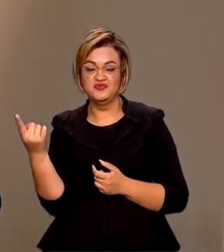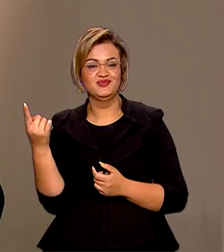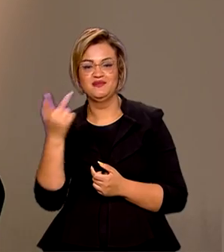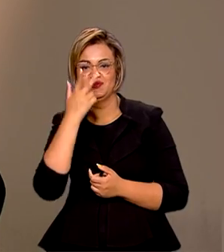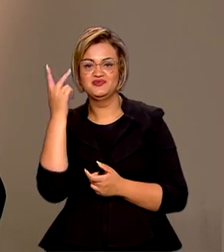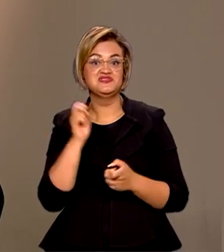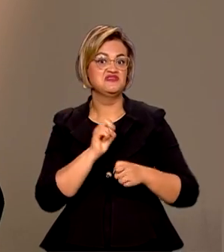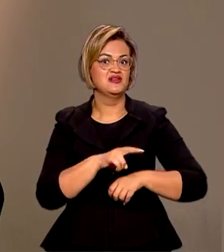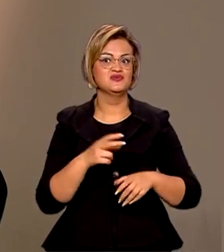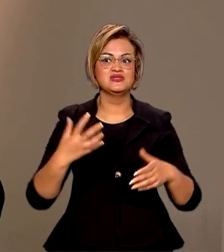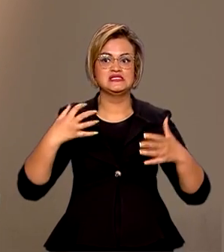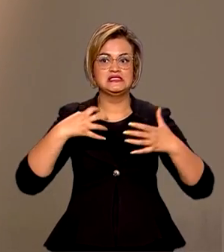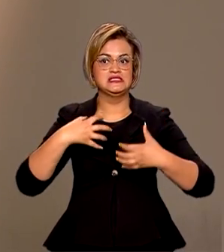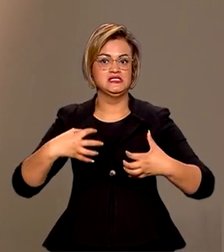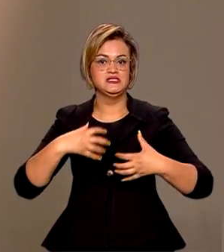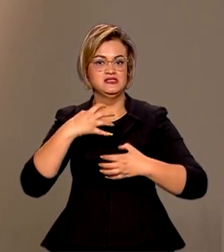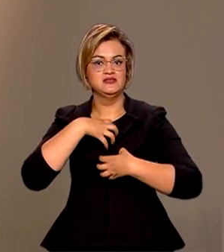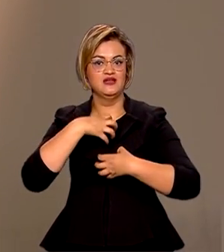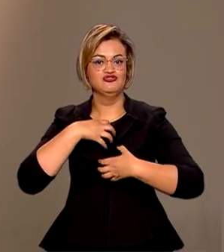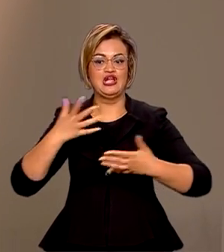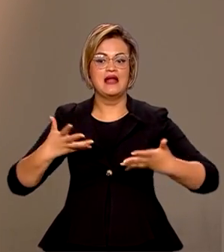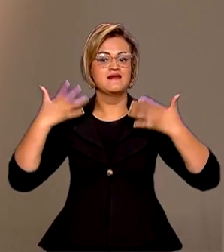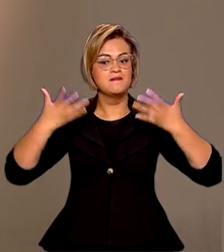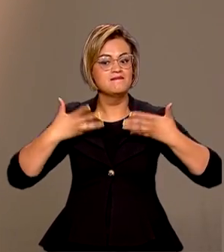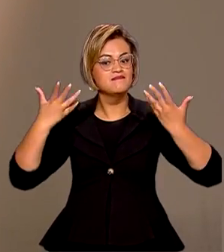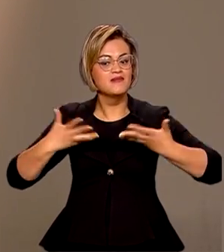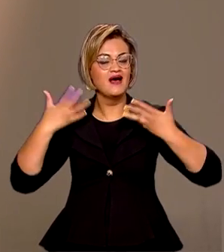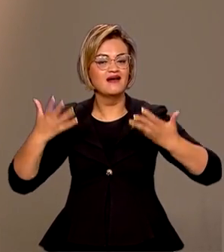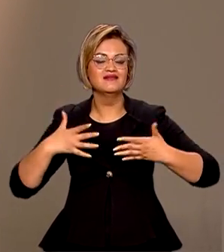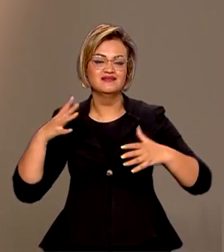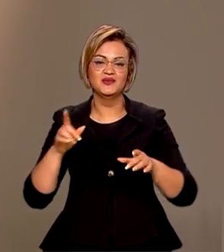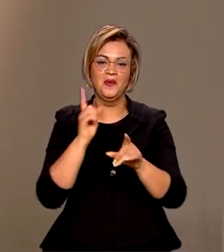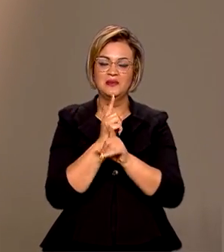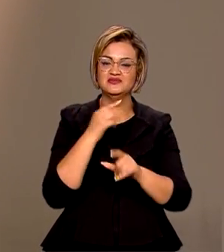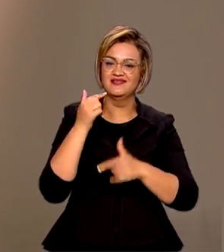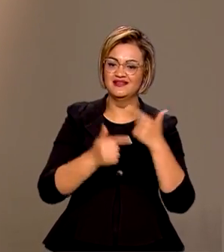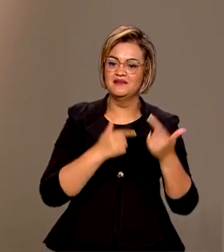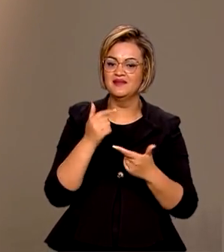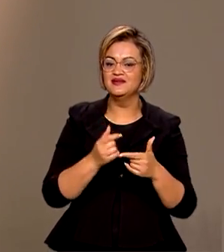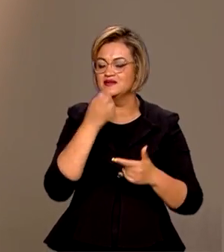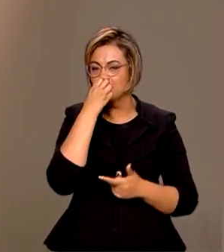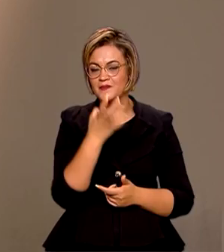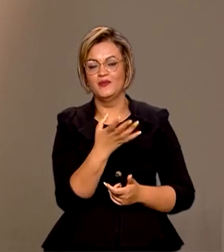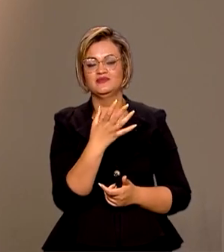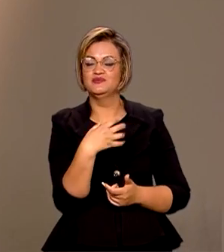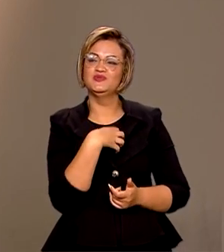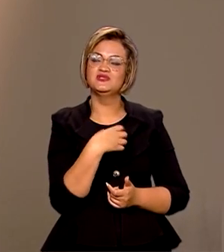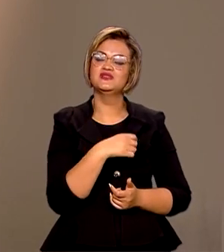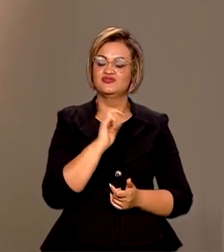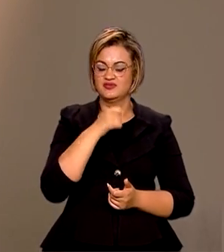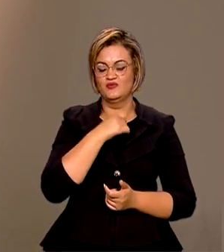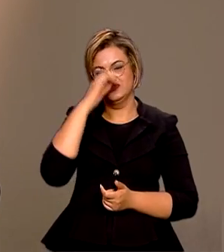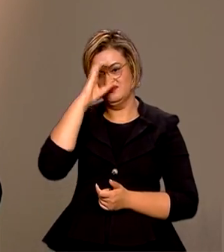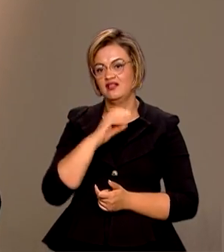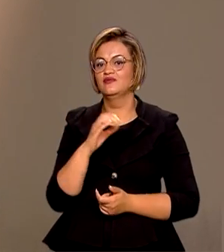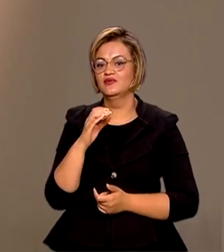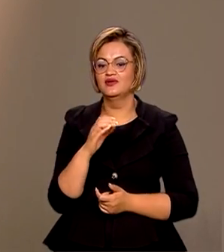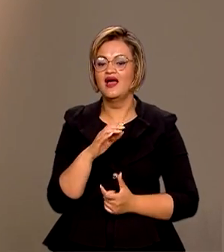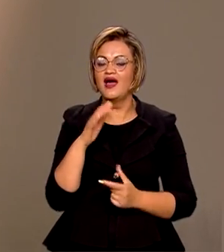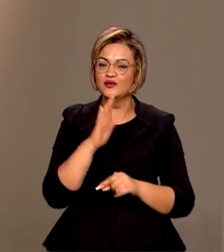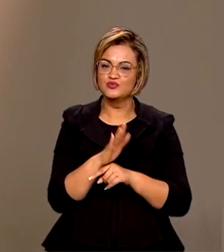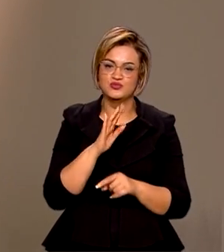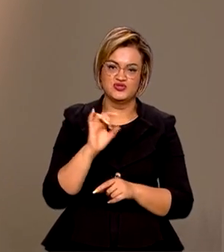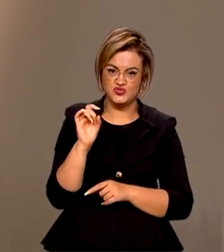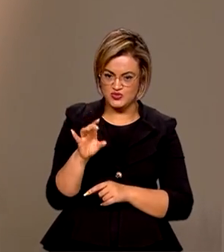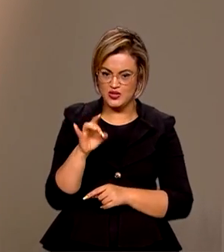a motivação, a alegria de você encontrar um emprego. Não tenha dúvida que isso é da cidadania, não é só assistência,